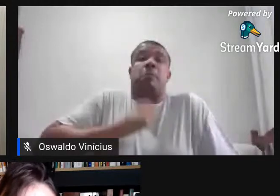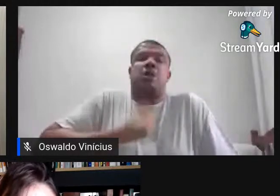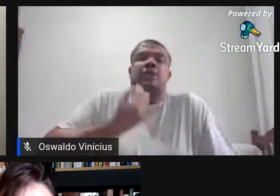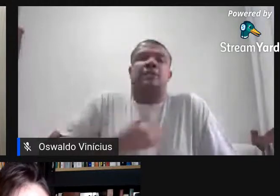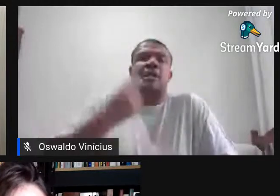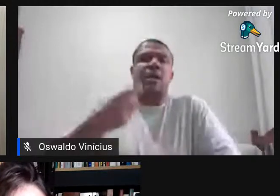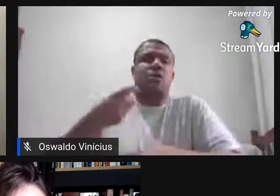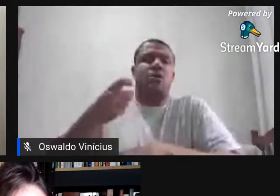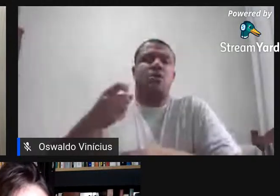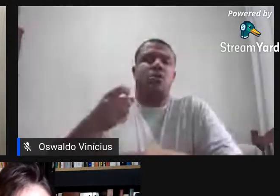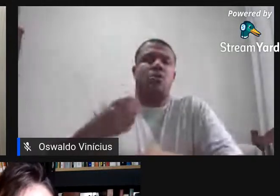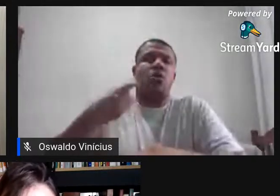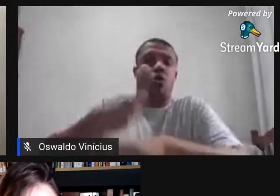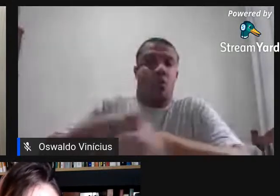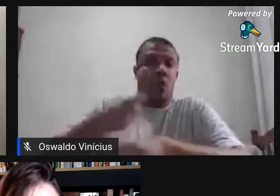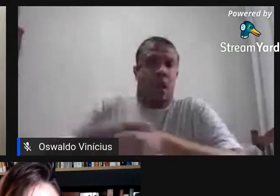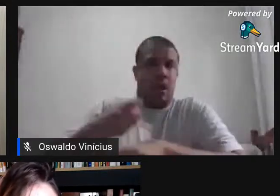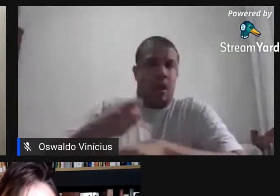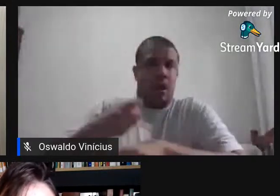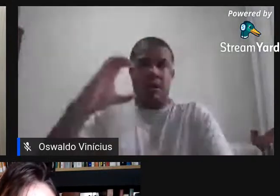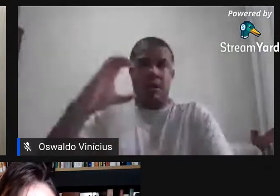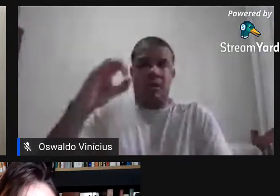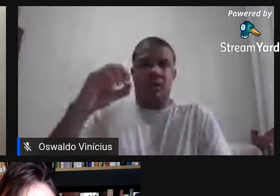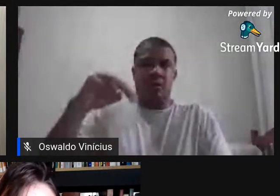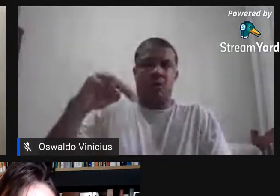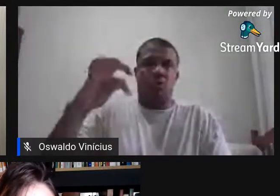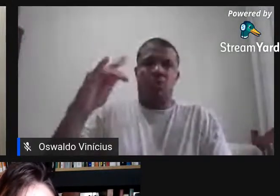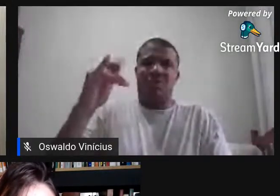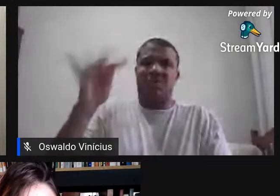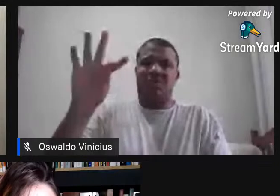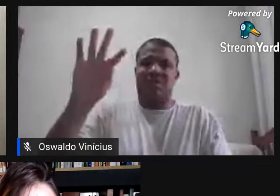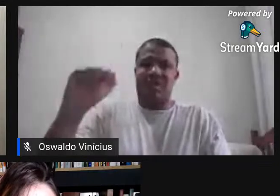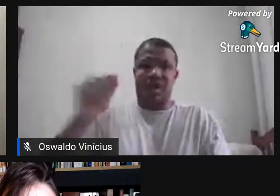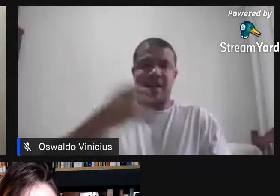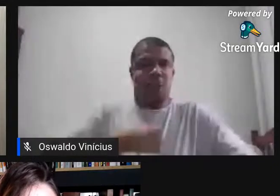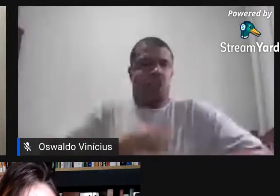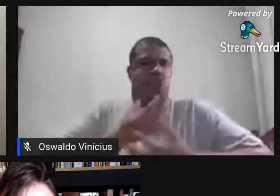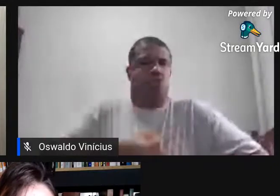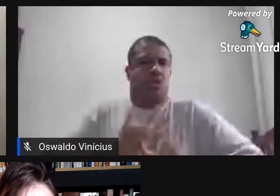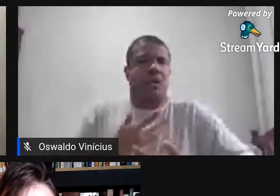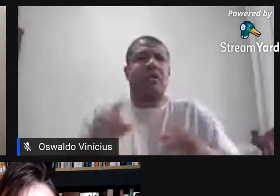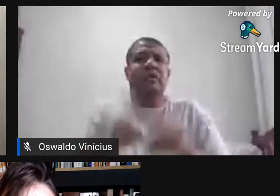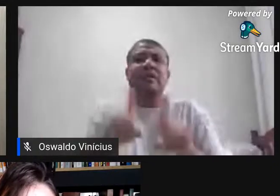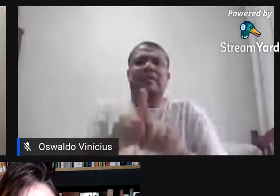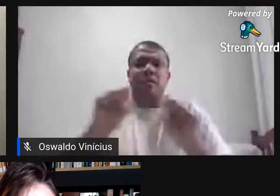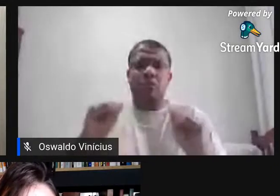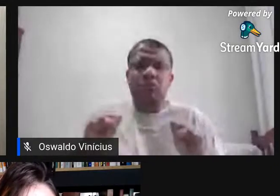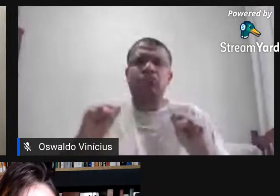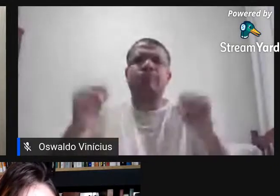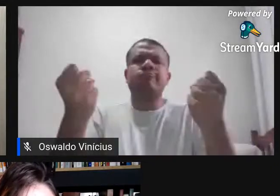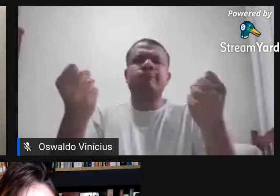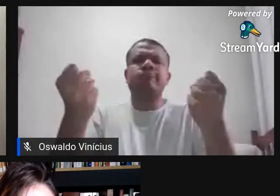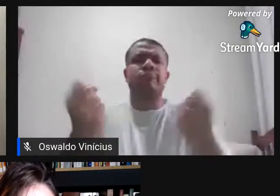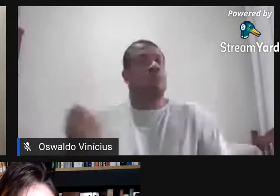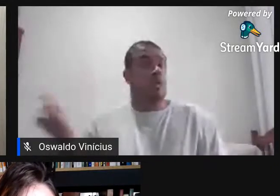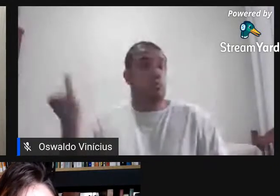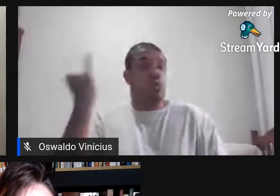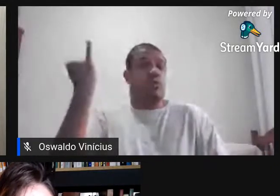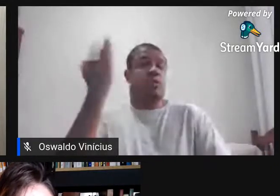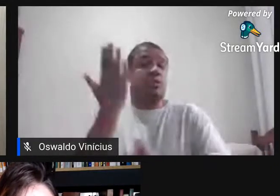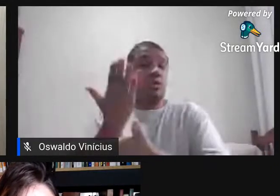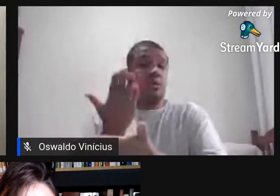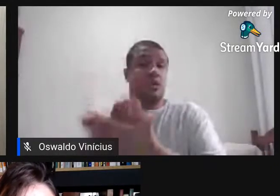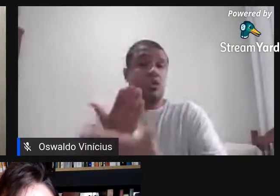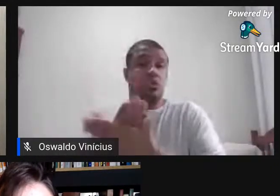Augusto, né? Só para dar uma pontuada aí. E ele sempre defendeu a importância dos estudos, do